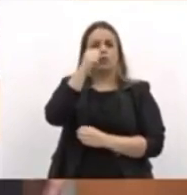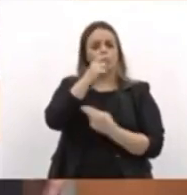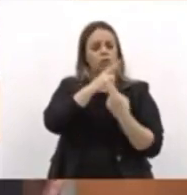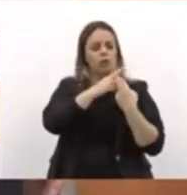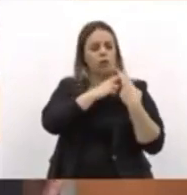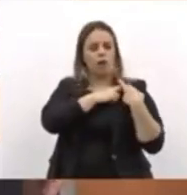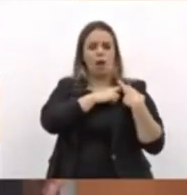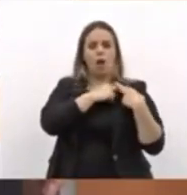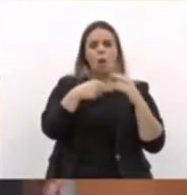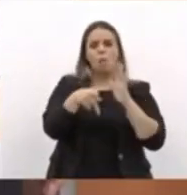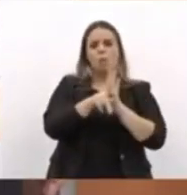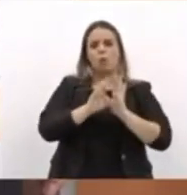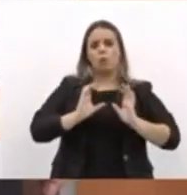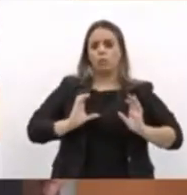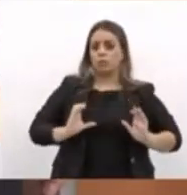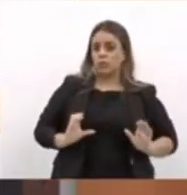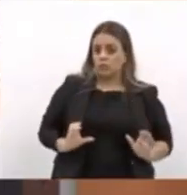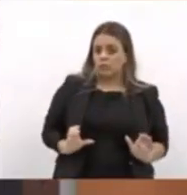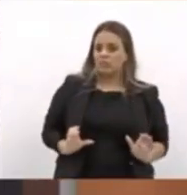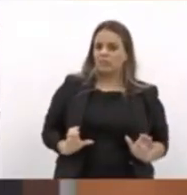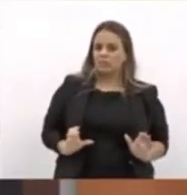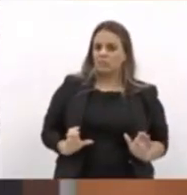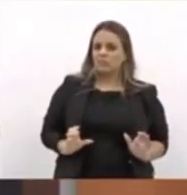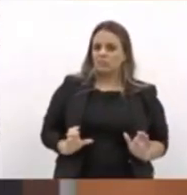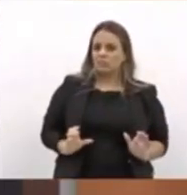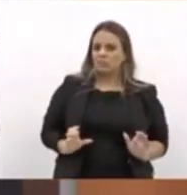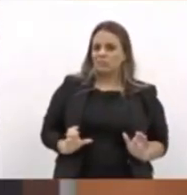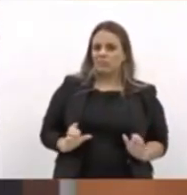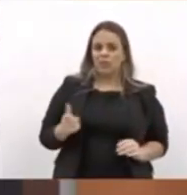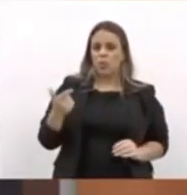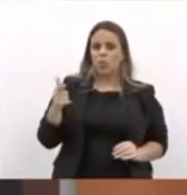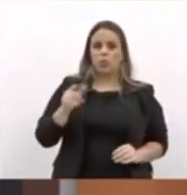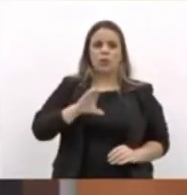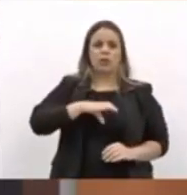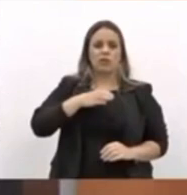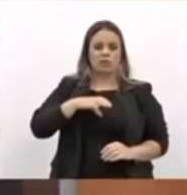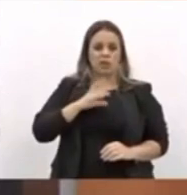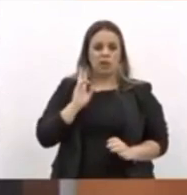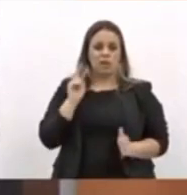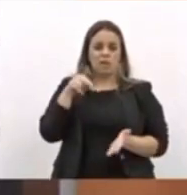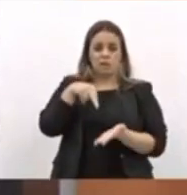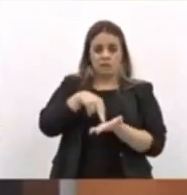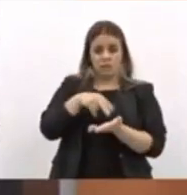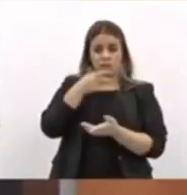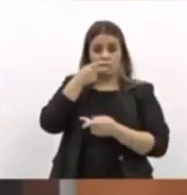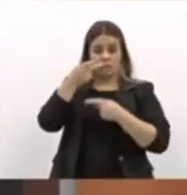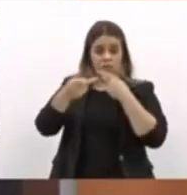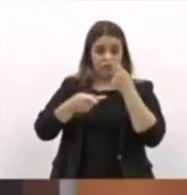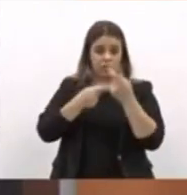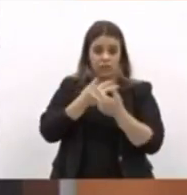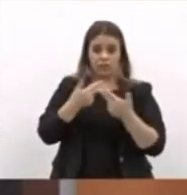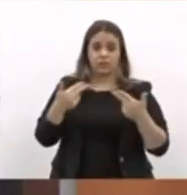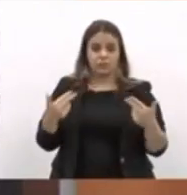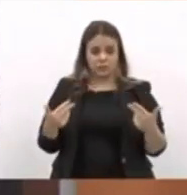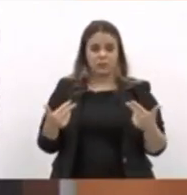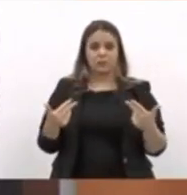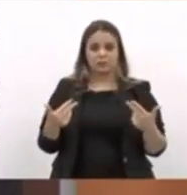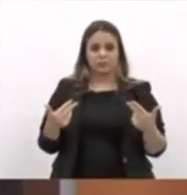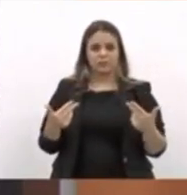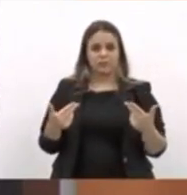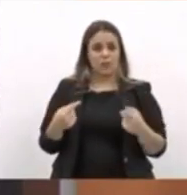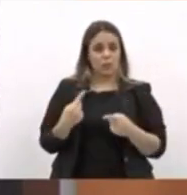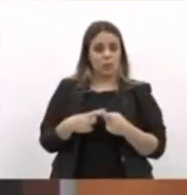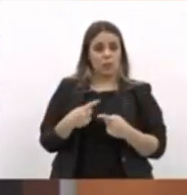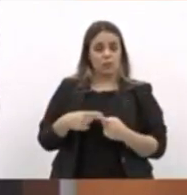cívico. É muito covarde fazer esse tipo de discurso, porque esse